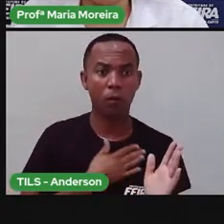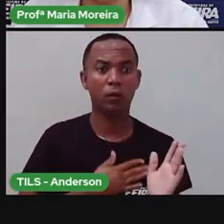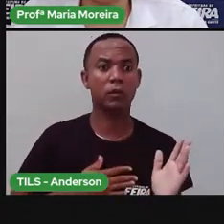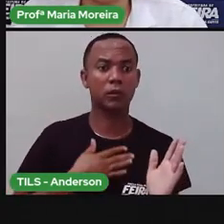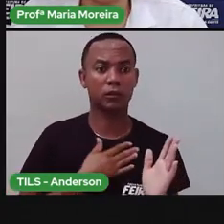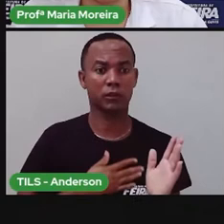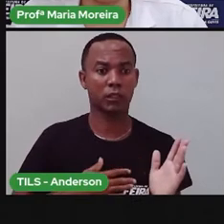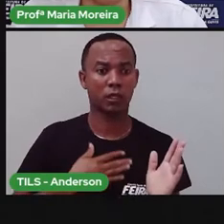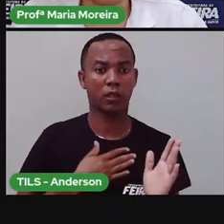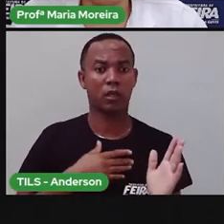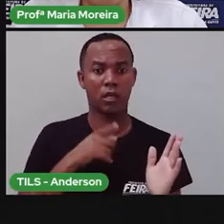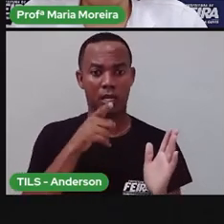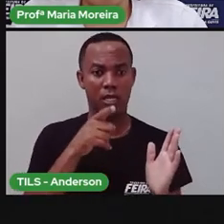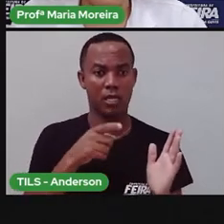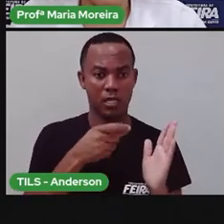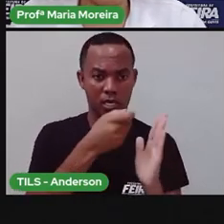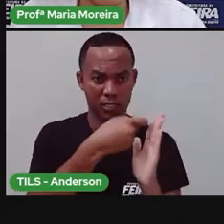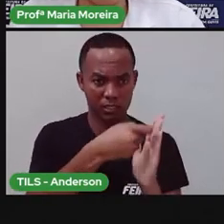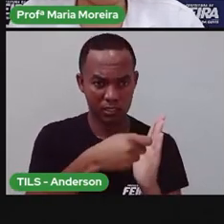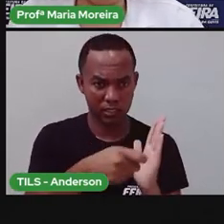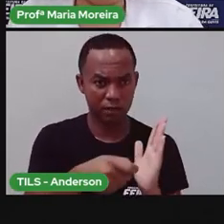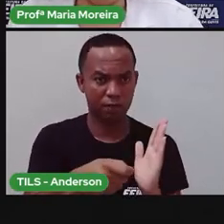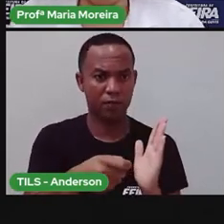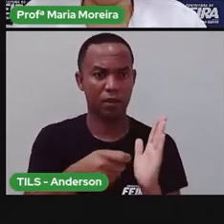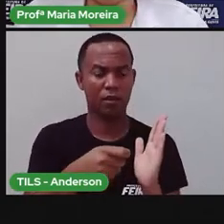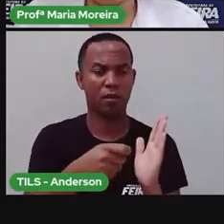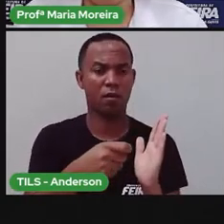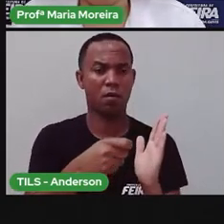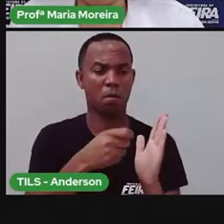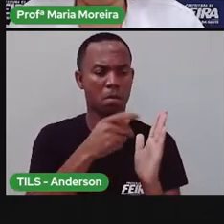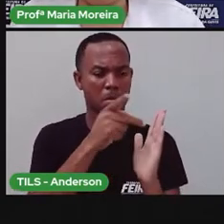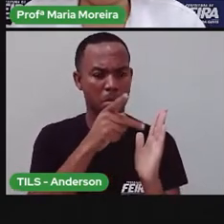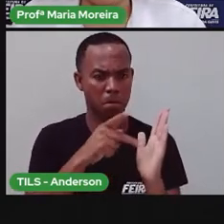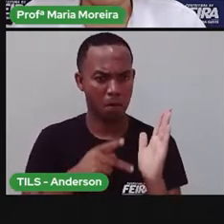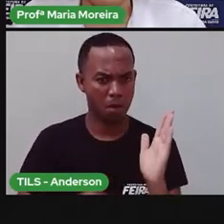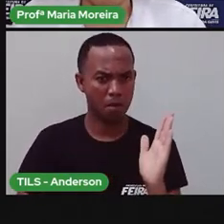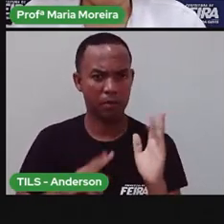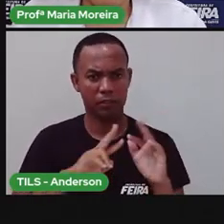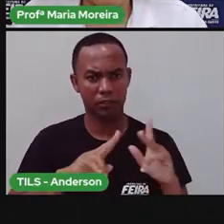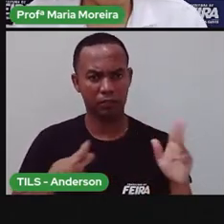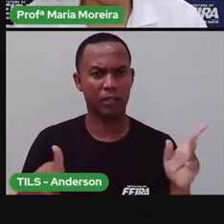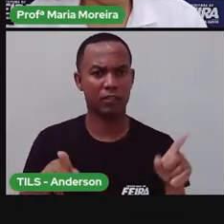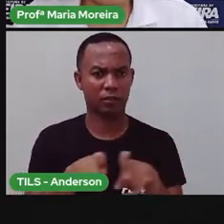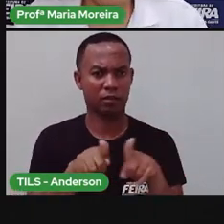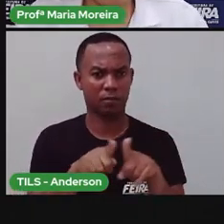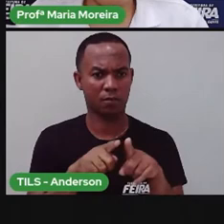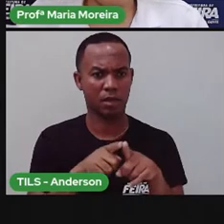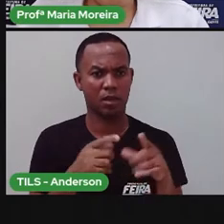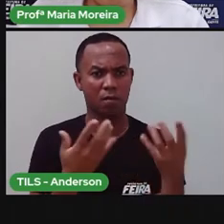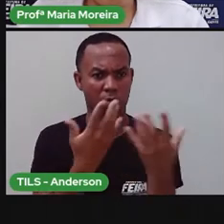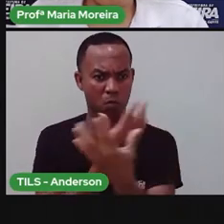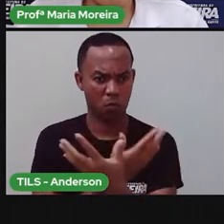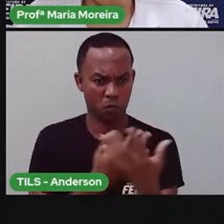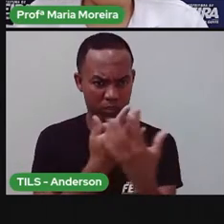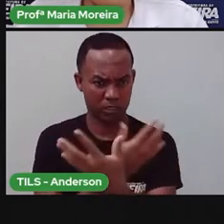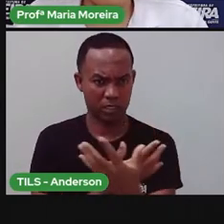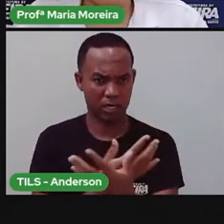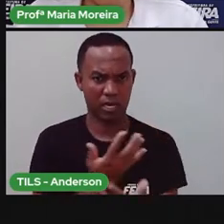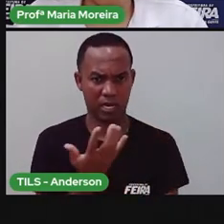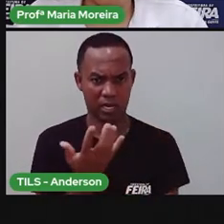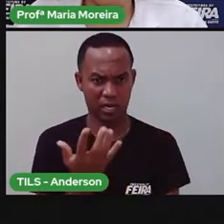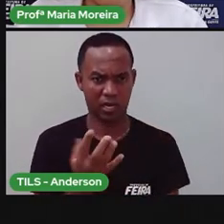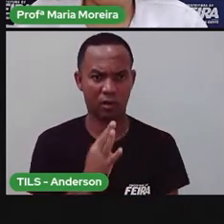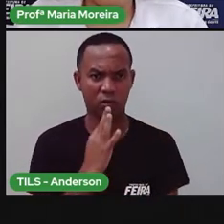E ele escreveu poemas e também belas canções da nossa música popular brasileira. Você quer conhecer um pouco mais sobre